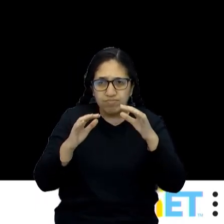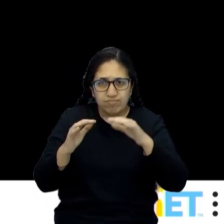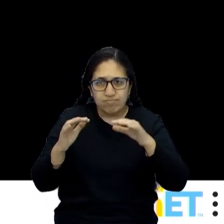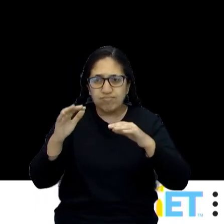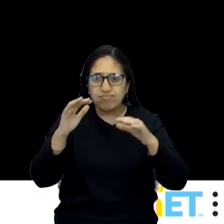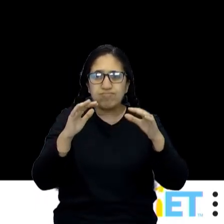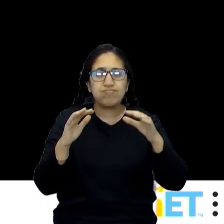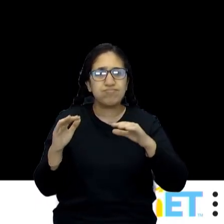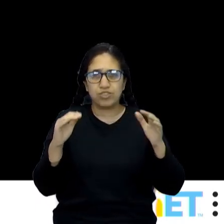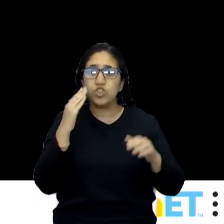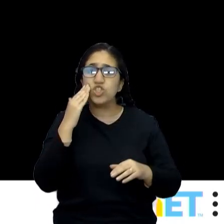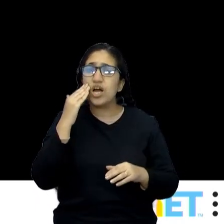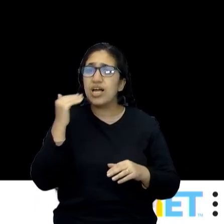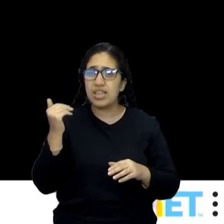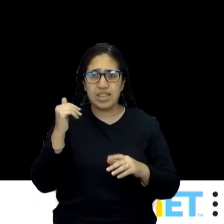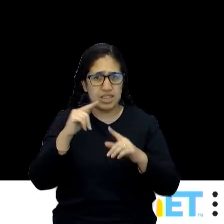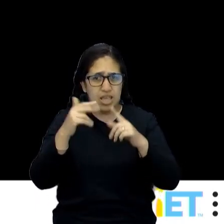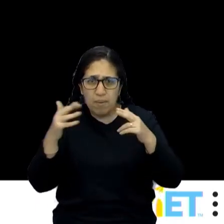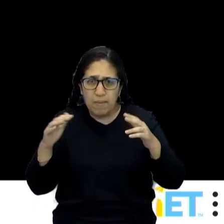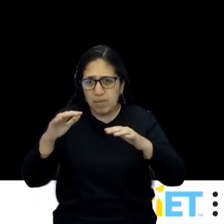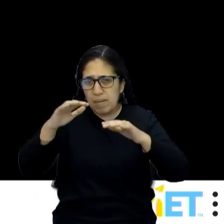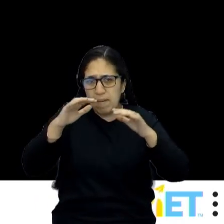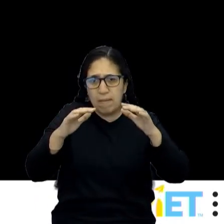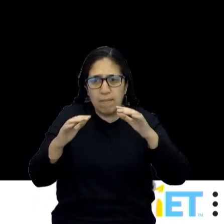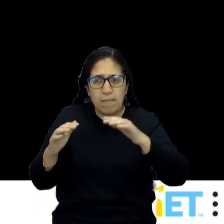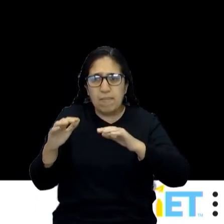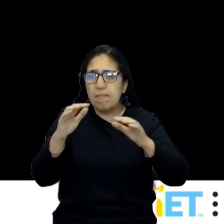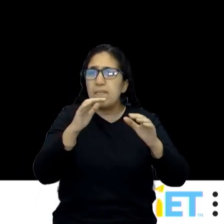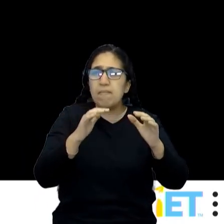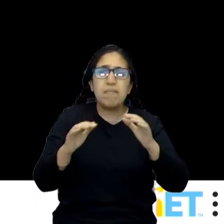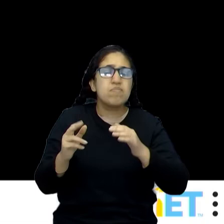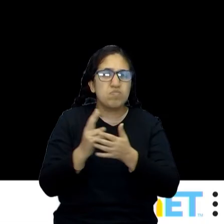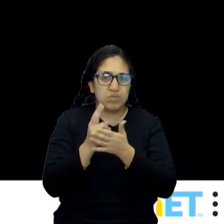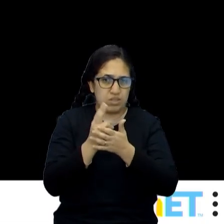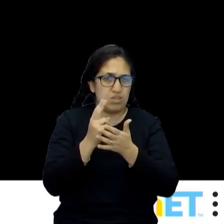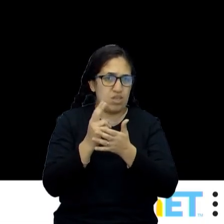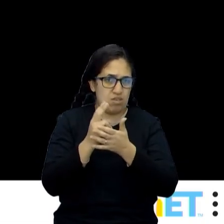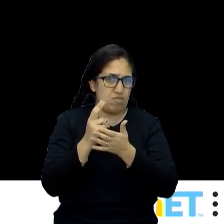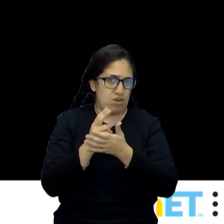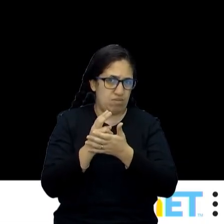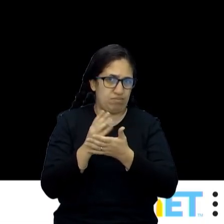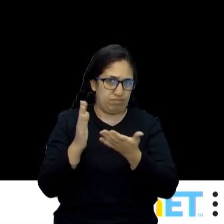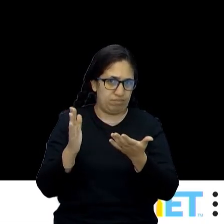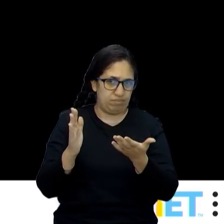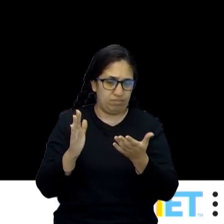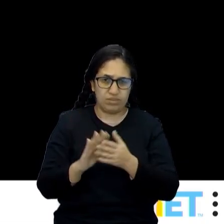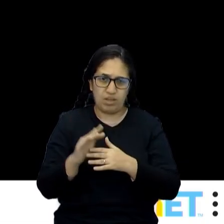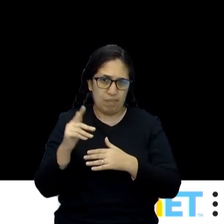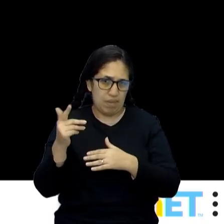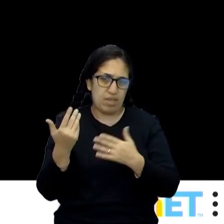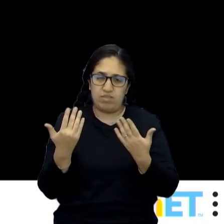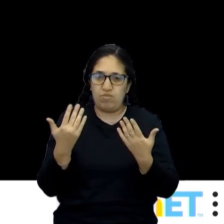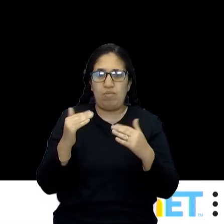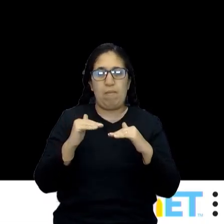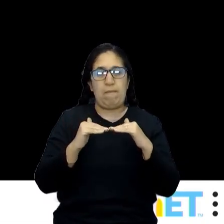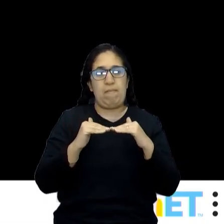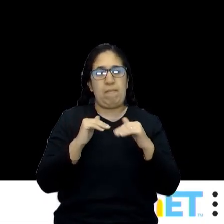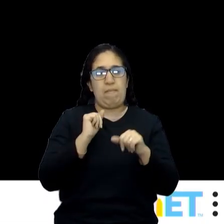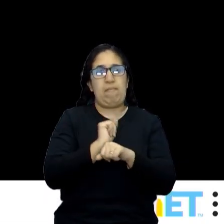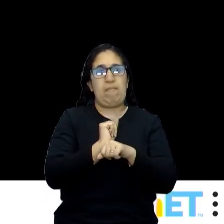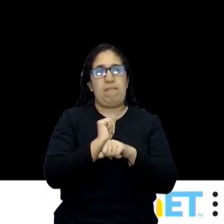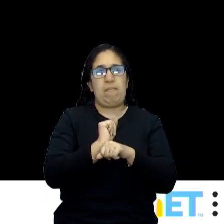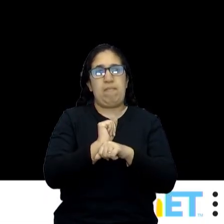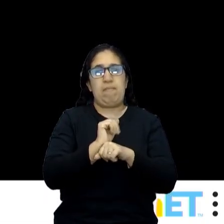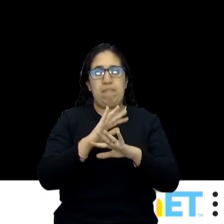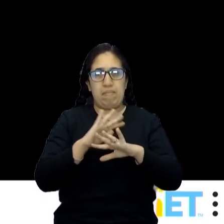toda matéria sempre se mexe, né, por mais estado de inércia que ela esteja, mais